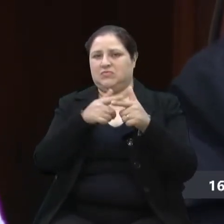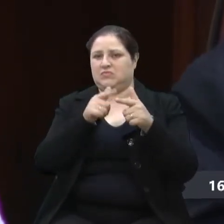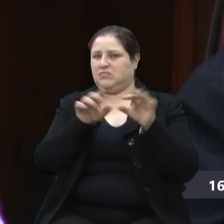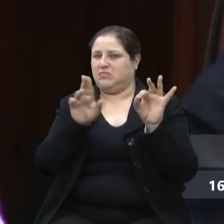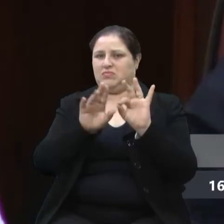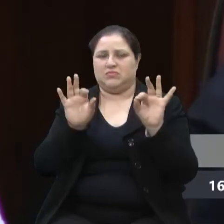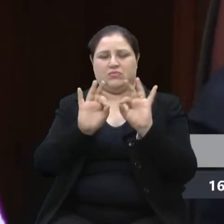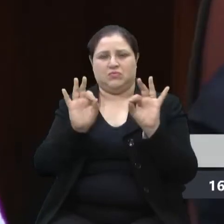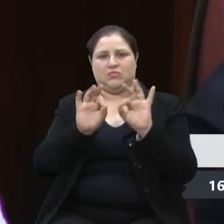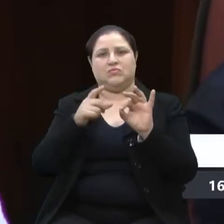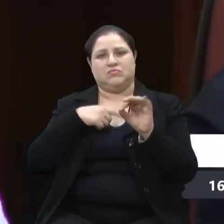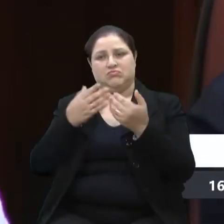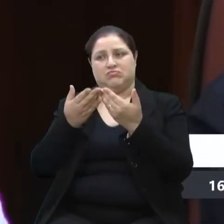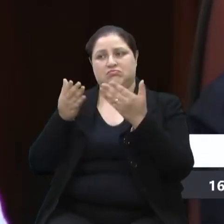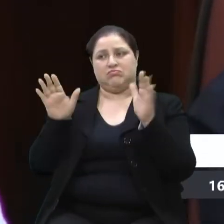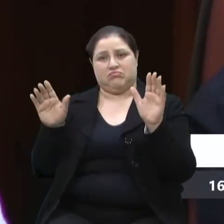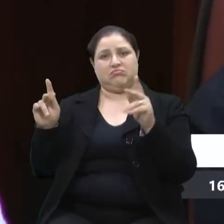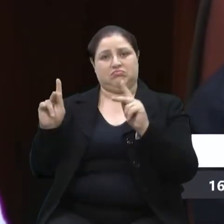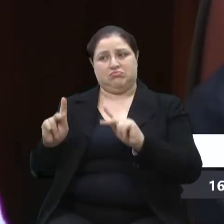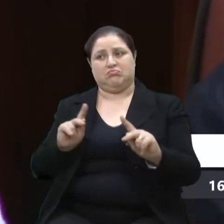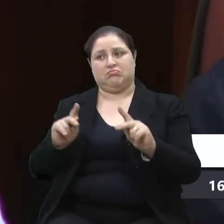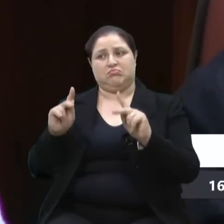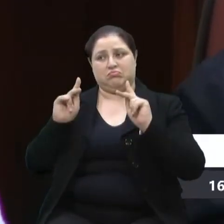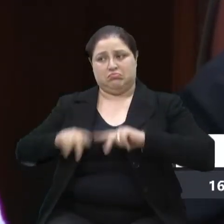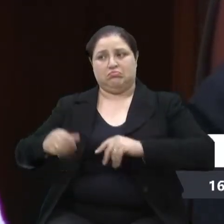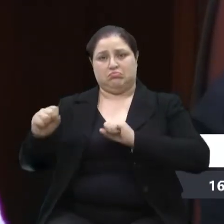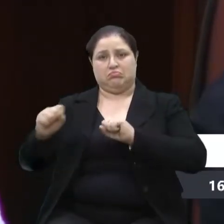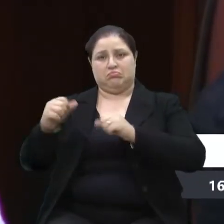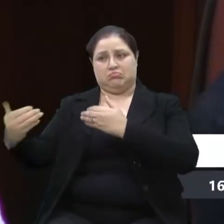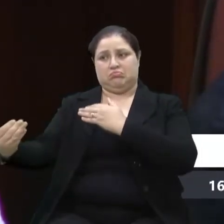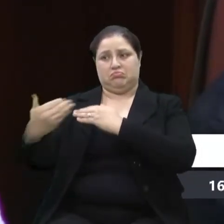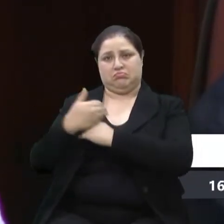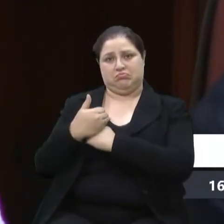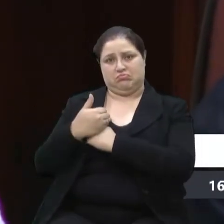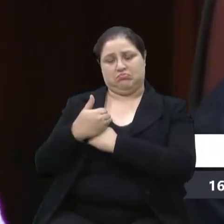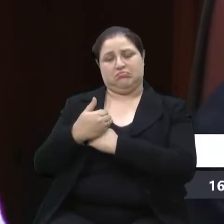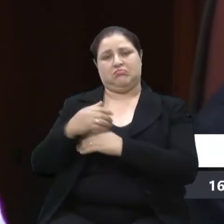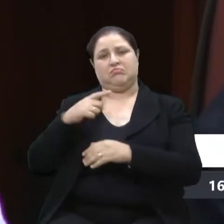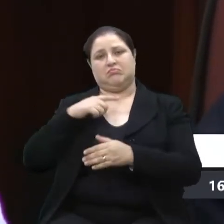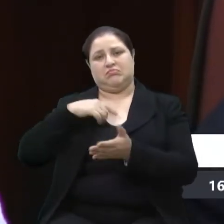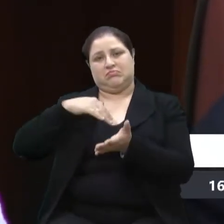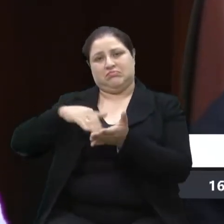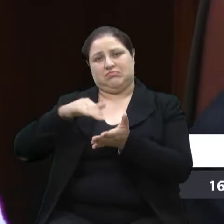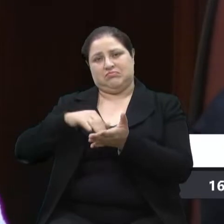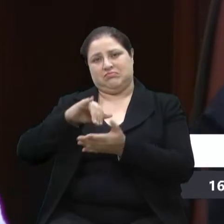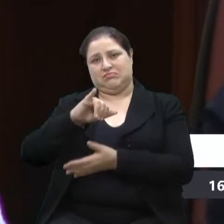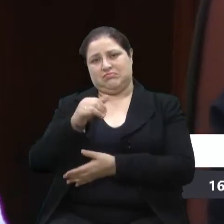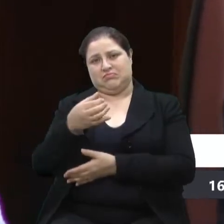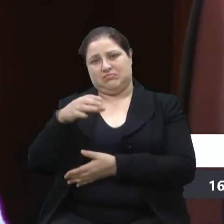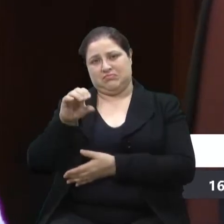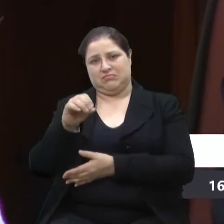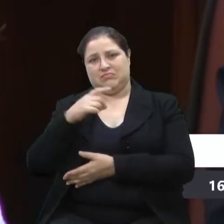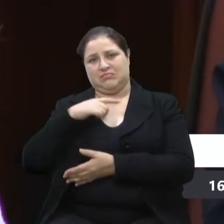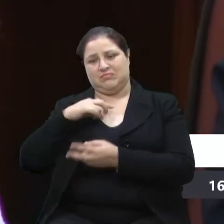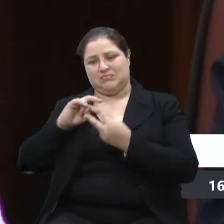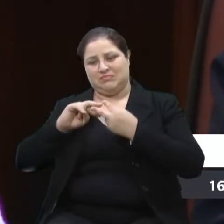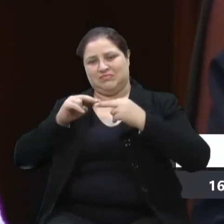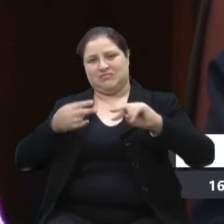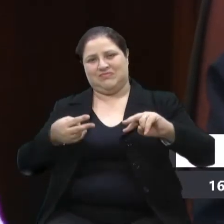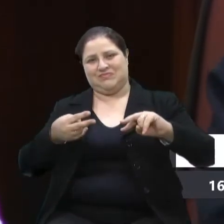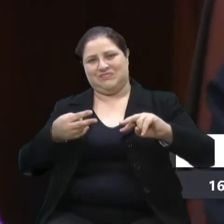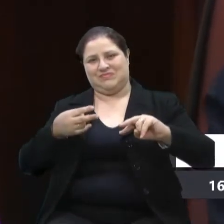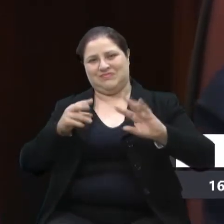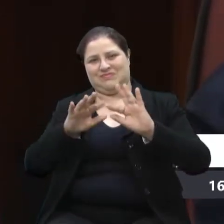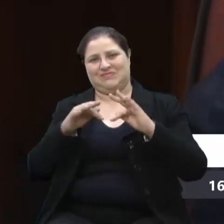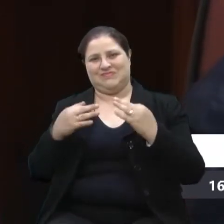abertas, mas realmente, o secretário João tem o DNA de família, viu, Marcão? Tem o DNA